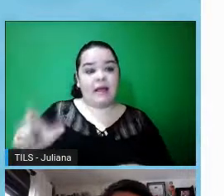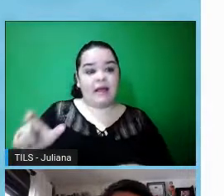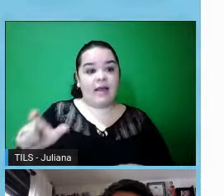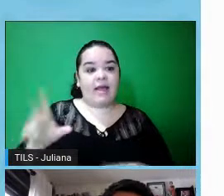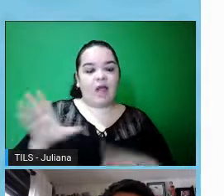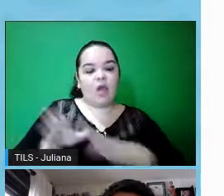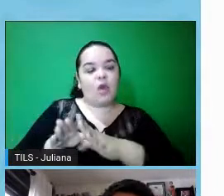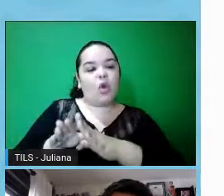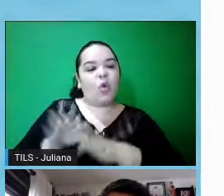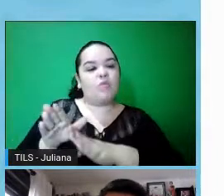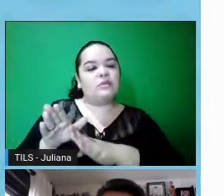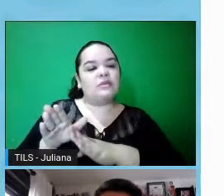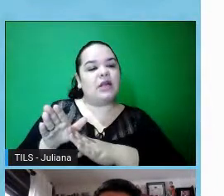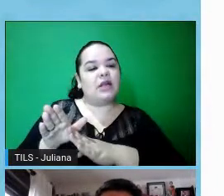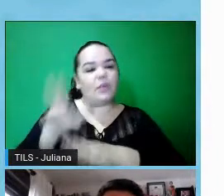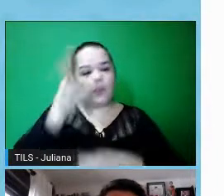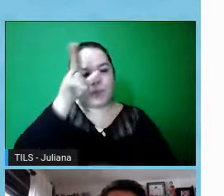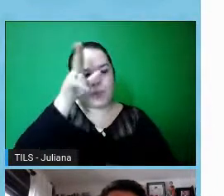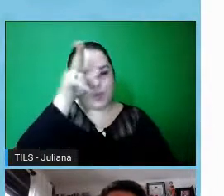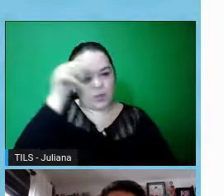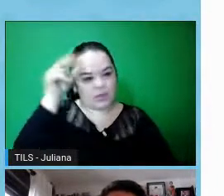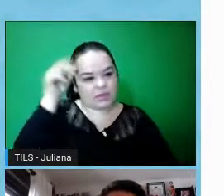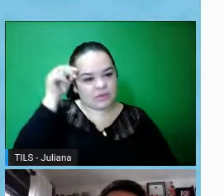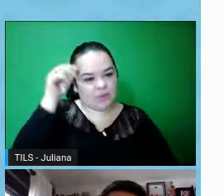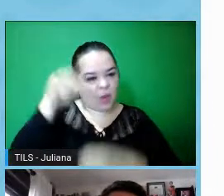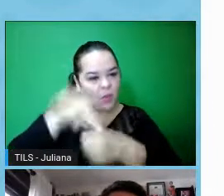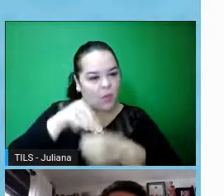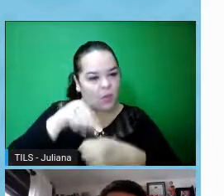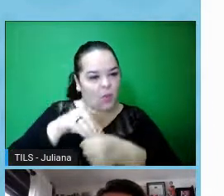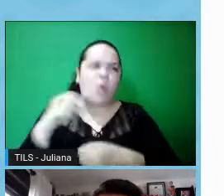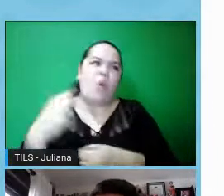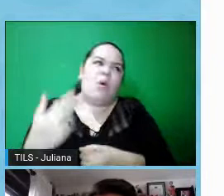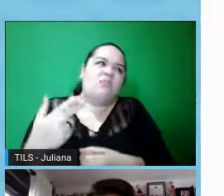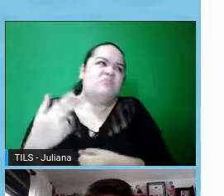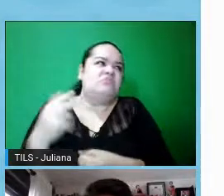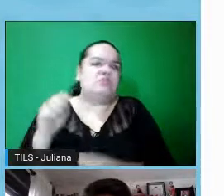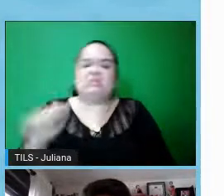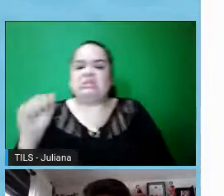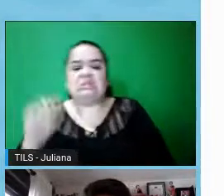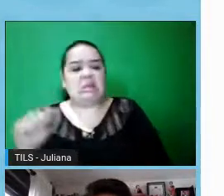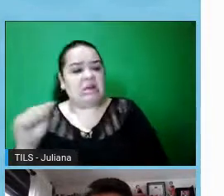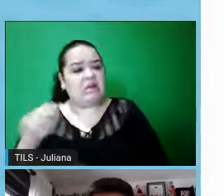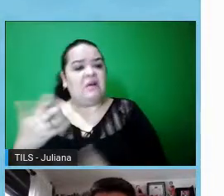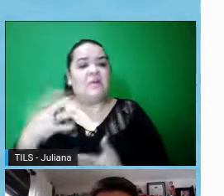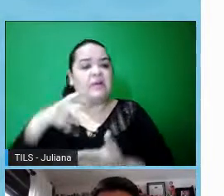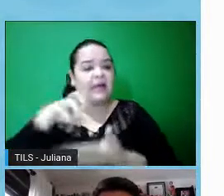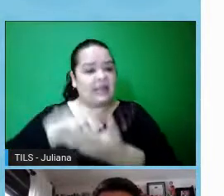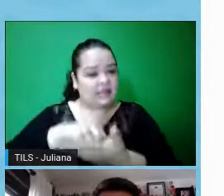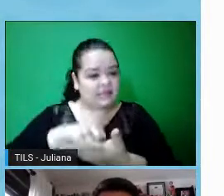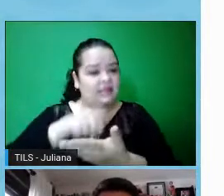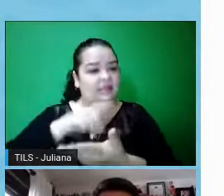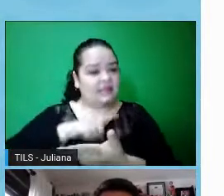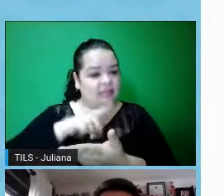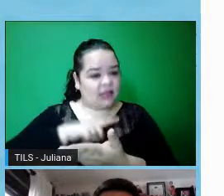Conselho Municipal de Saúde ou de alguma associação cadastrada dentro do Conselho Nacional de Saúde,